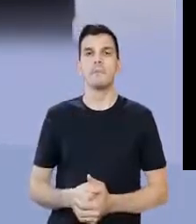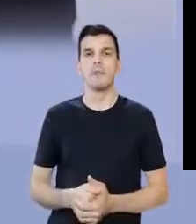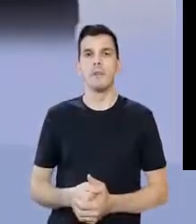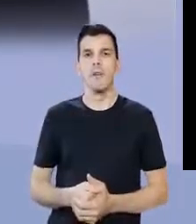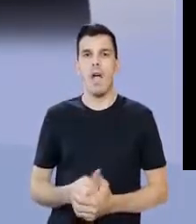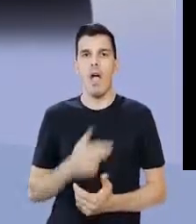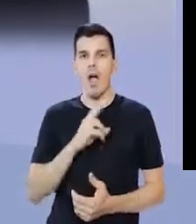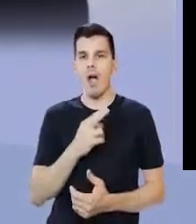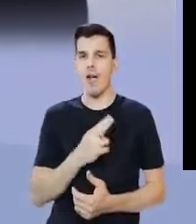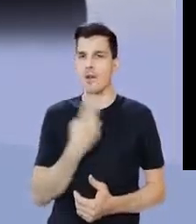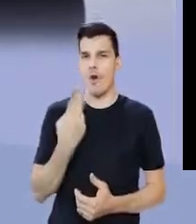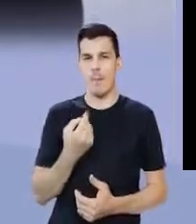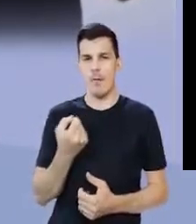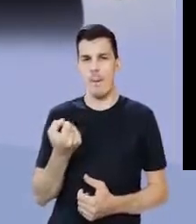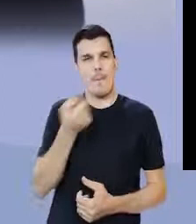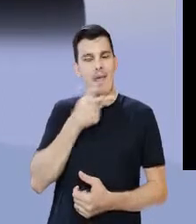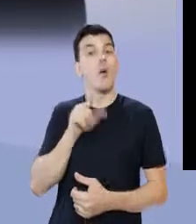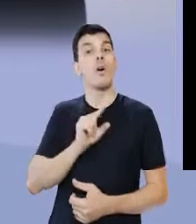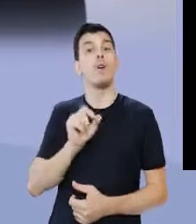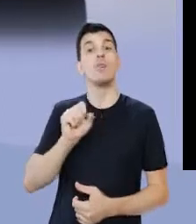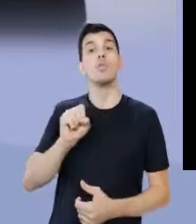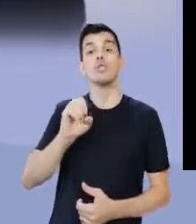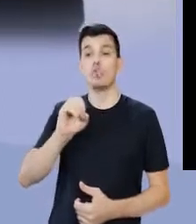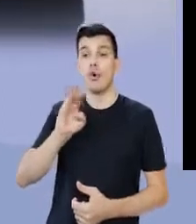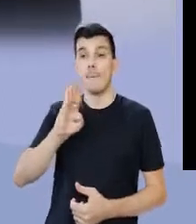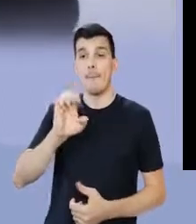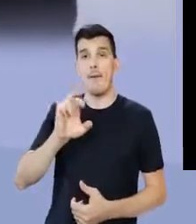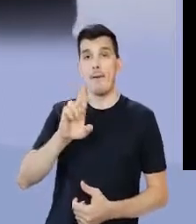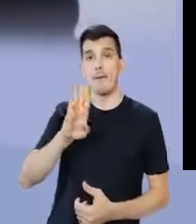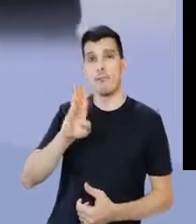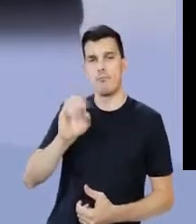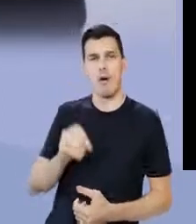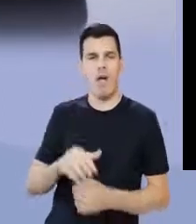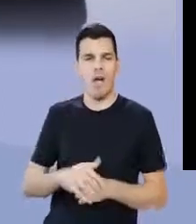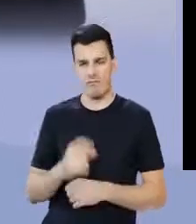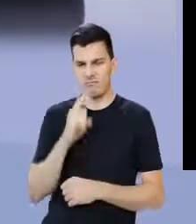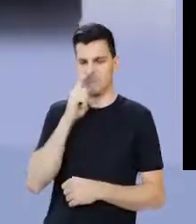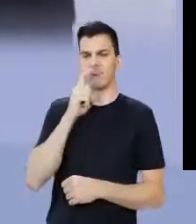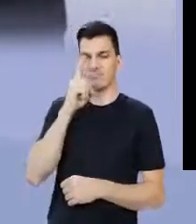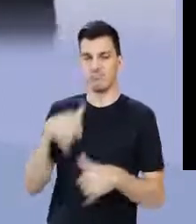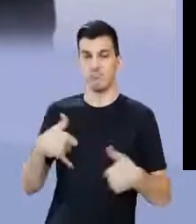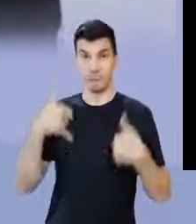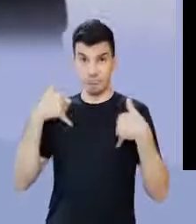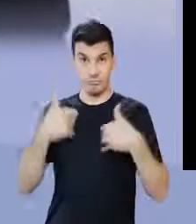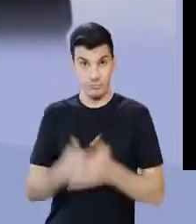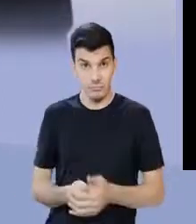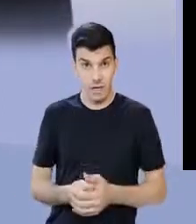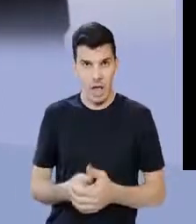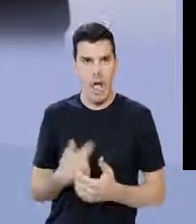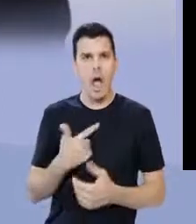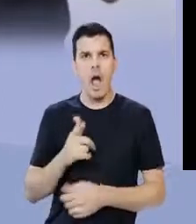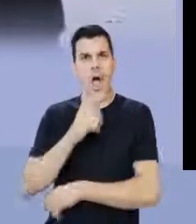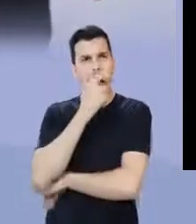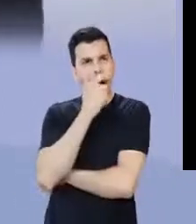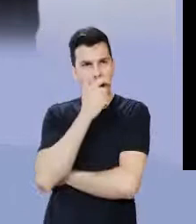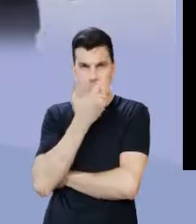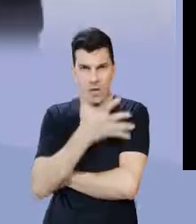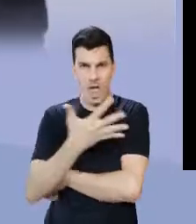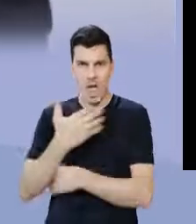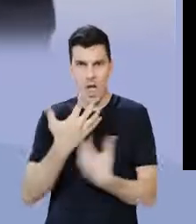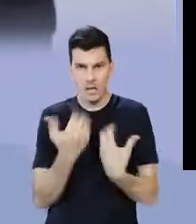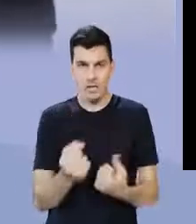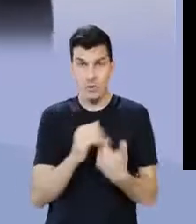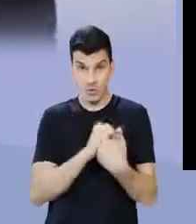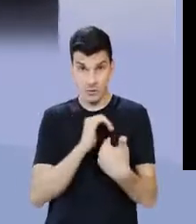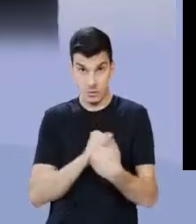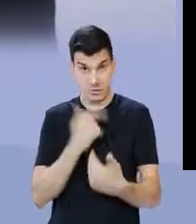E recebe o apelido de o soberbo. O ventinho da besta. E passa a governar sozinho, sem se aconselhar com os mais